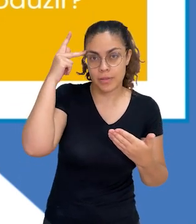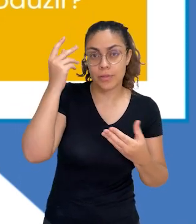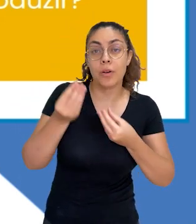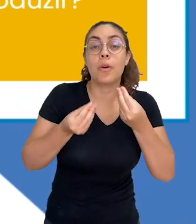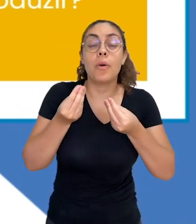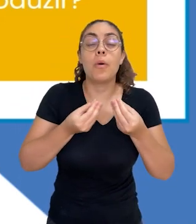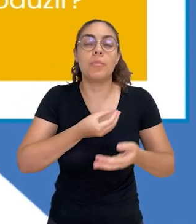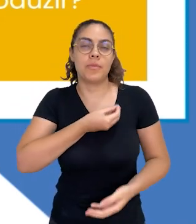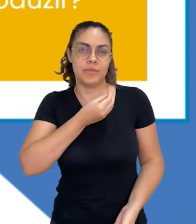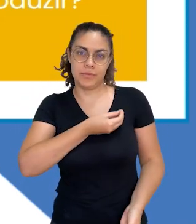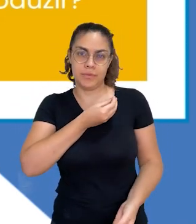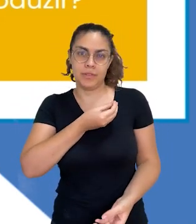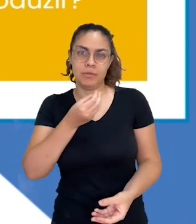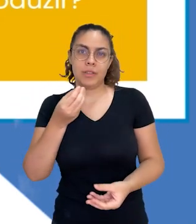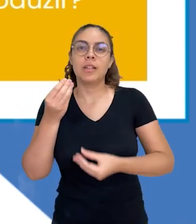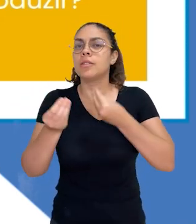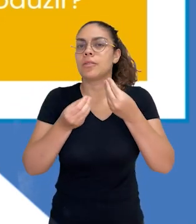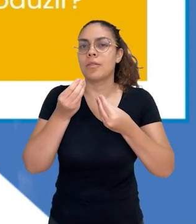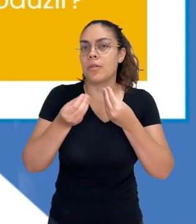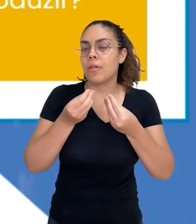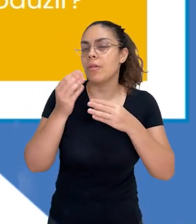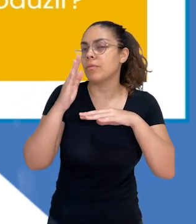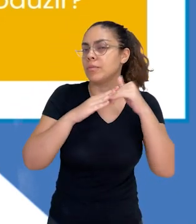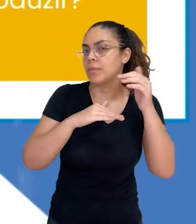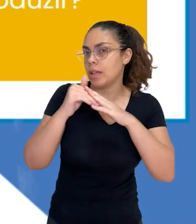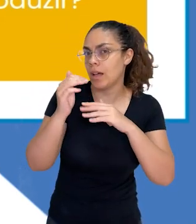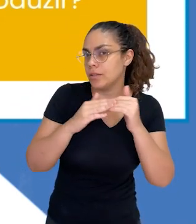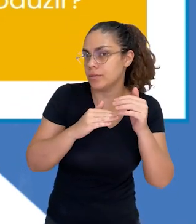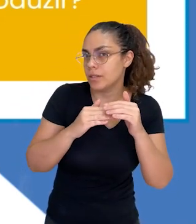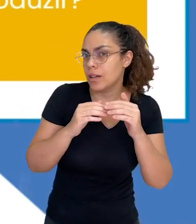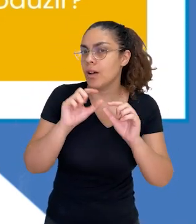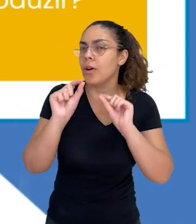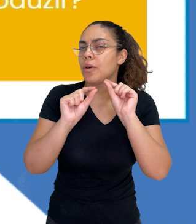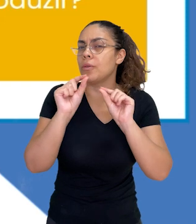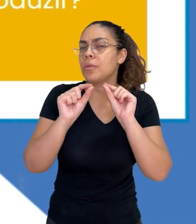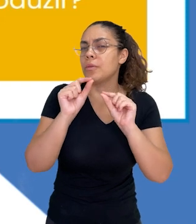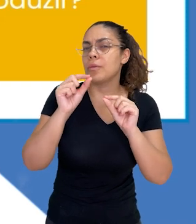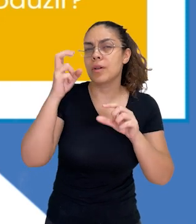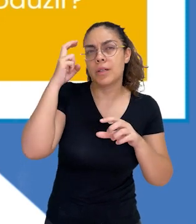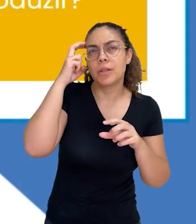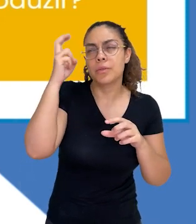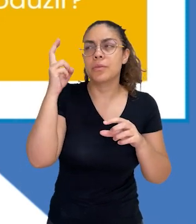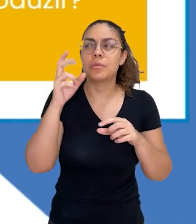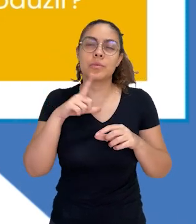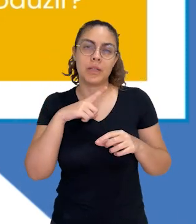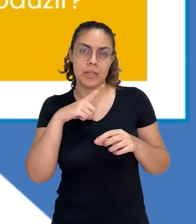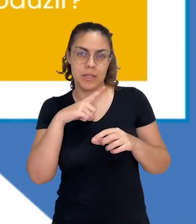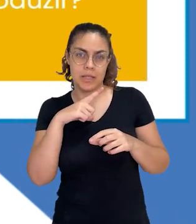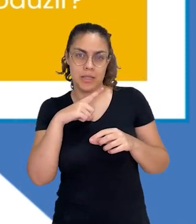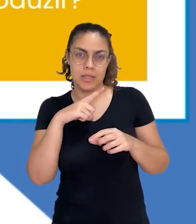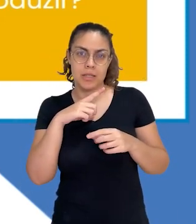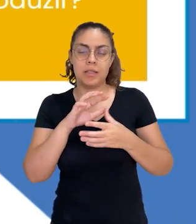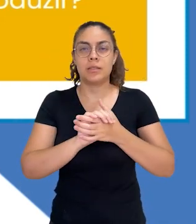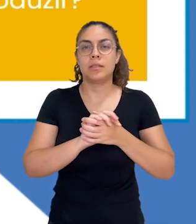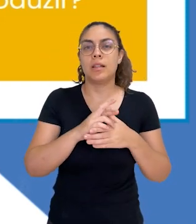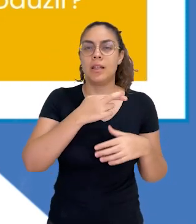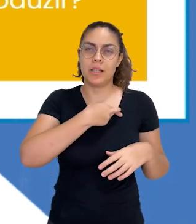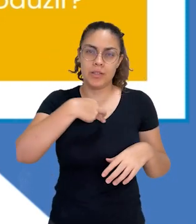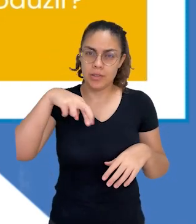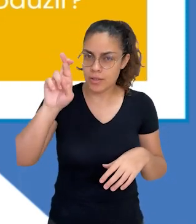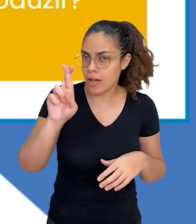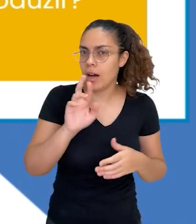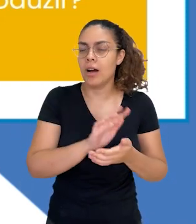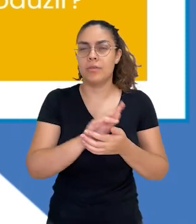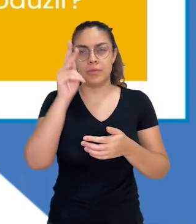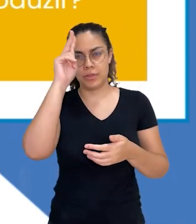eles vivem, como eles agem e quais seus atributos culturais, linguísticos, religiosos, sociais. Porque diante